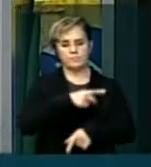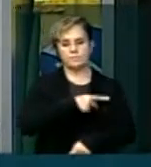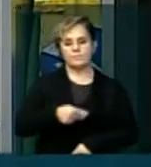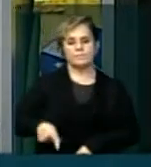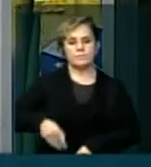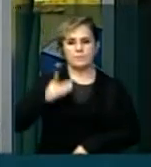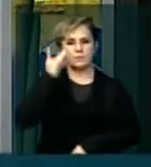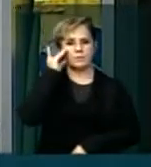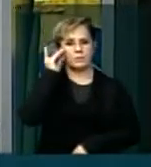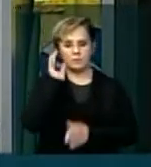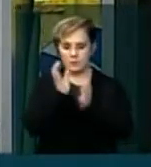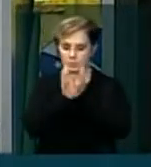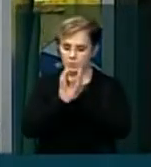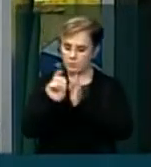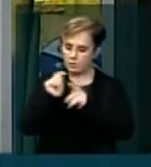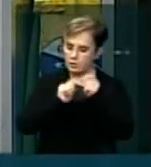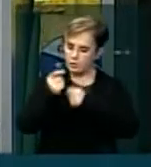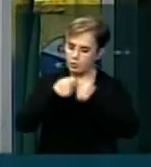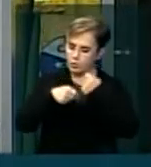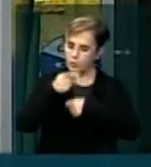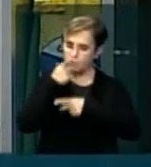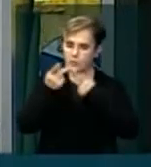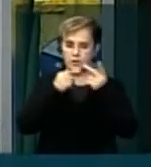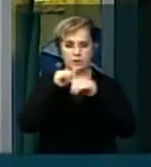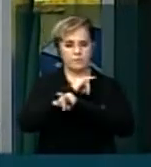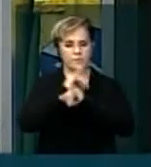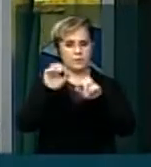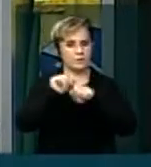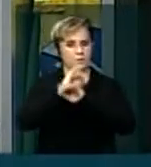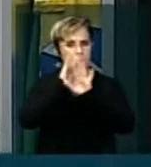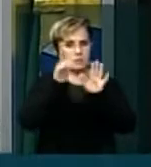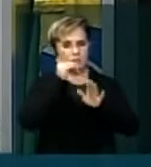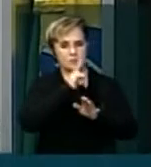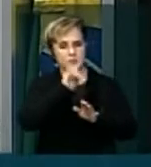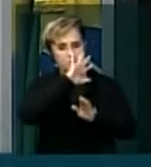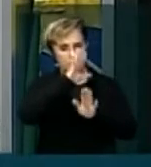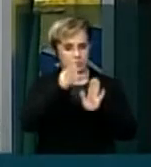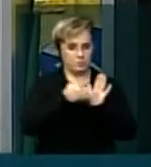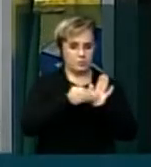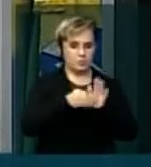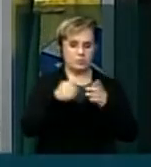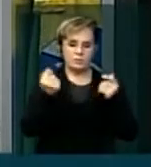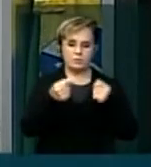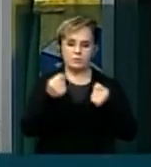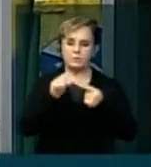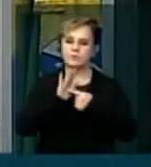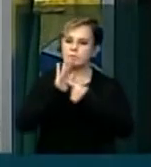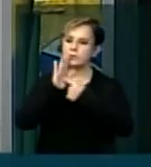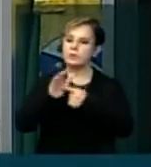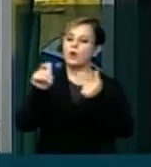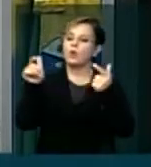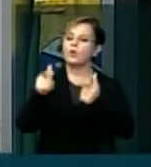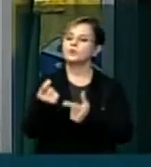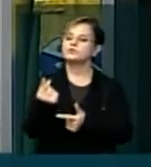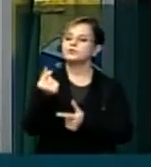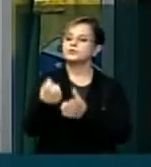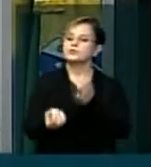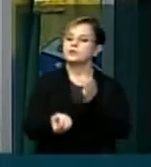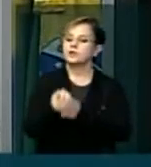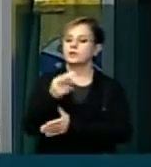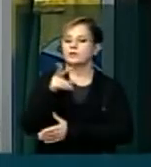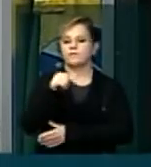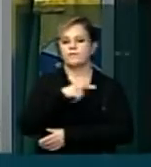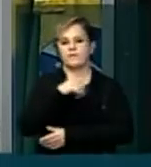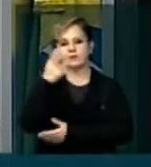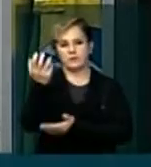econômica do governo, colocava claramente. Olha, para colocar mais recursos, nós temos que sinalizar de onde vai ser a fonte